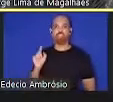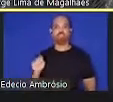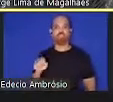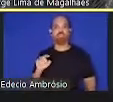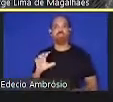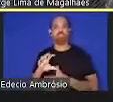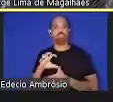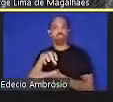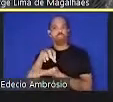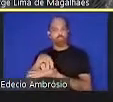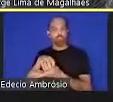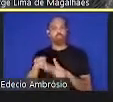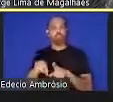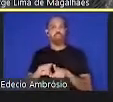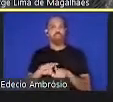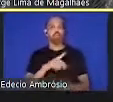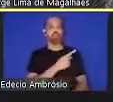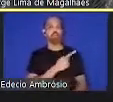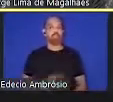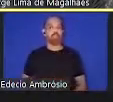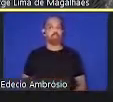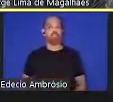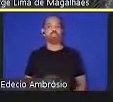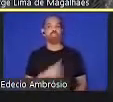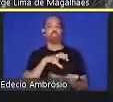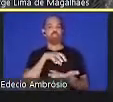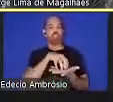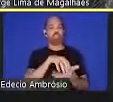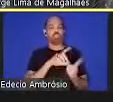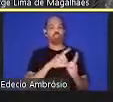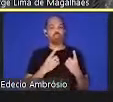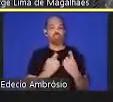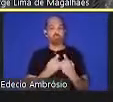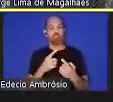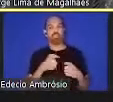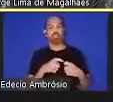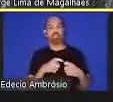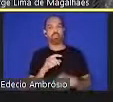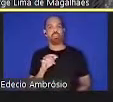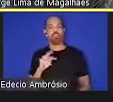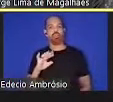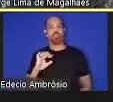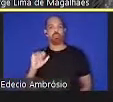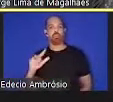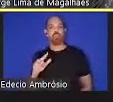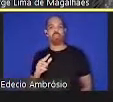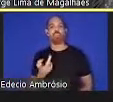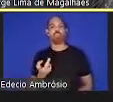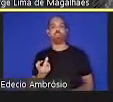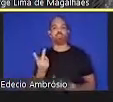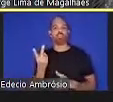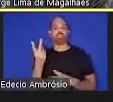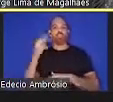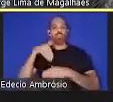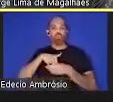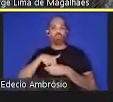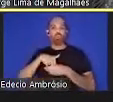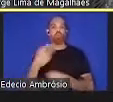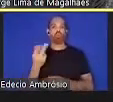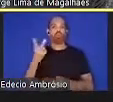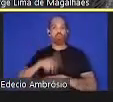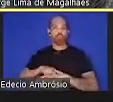como diretor do Instituto de Gênero e Medicina Tropical, que atuou por dois mandatos e tem uma vasta experiência